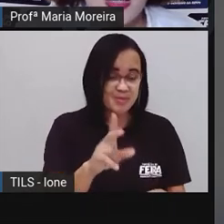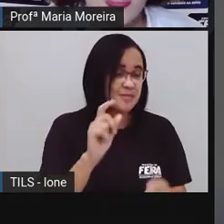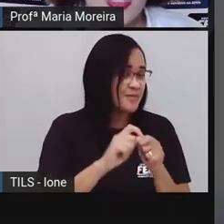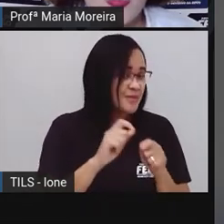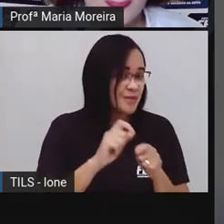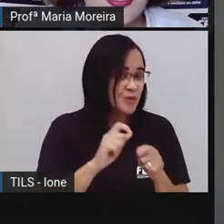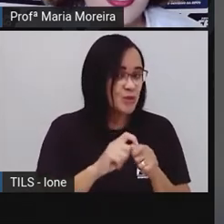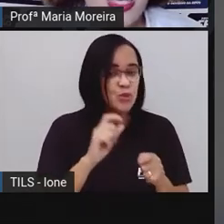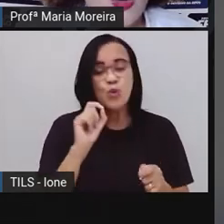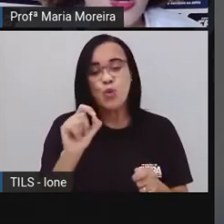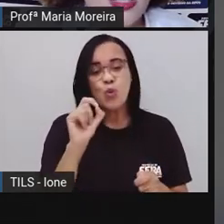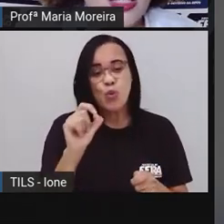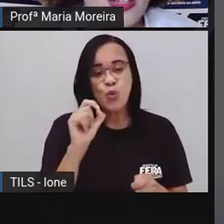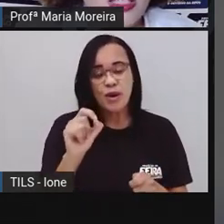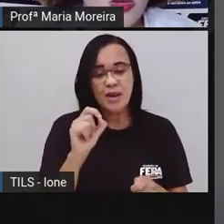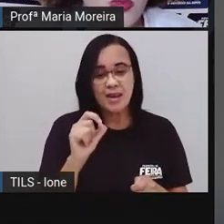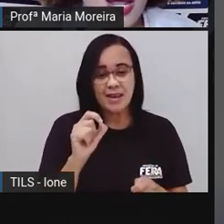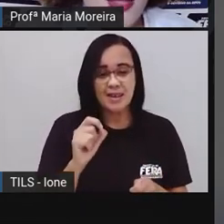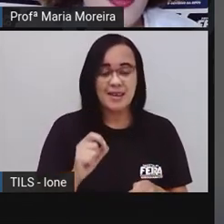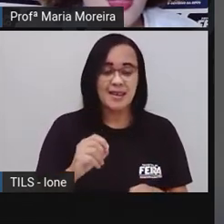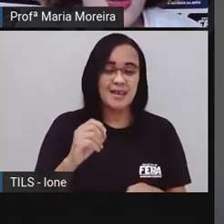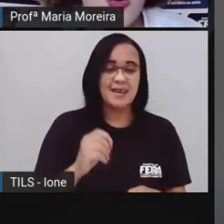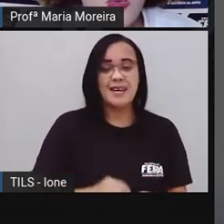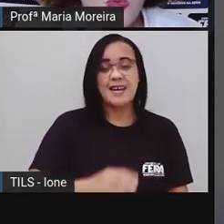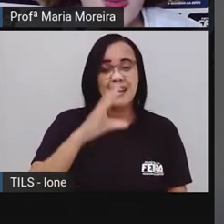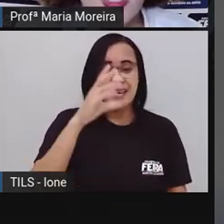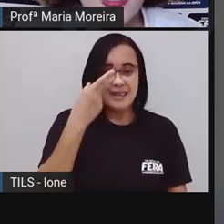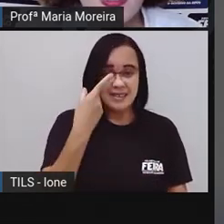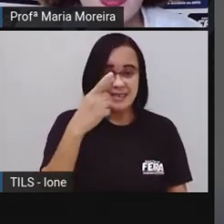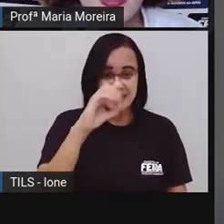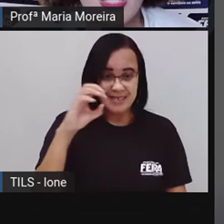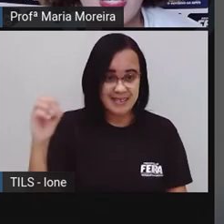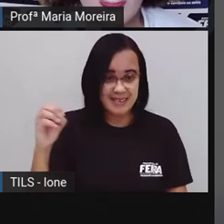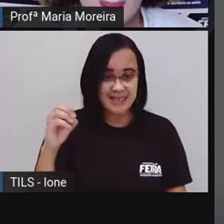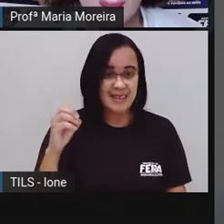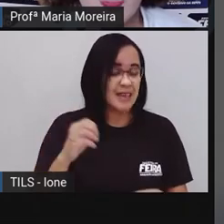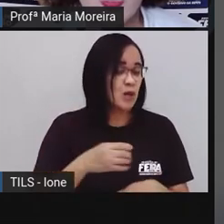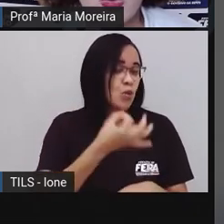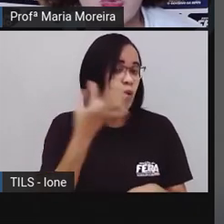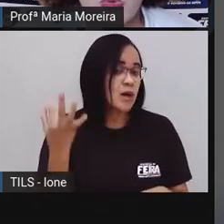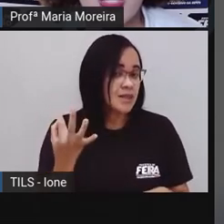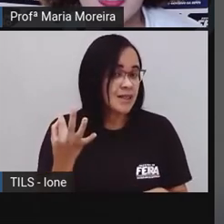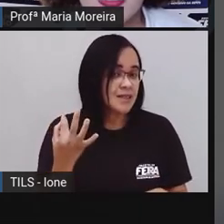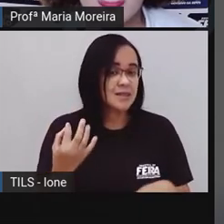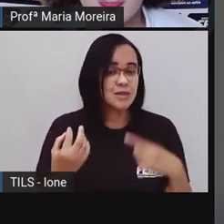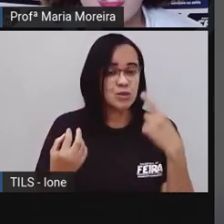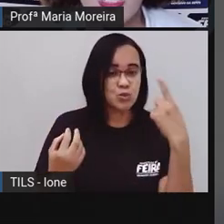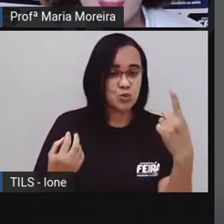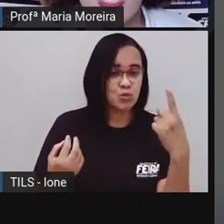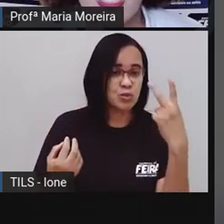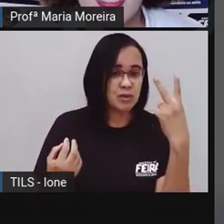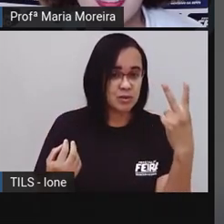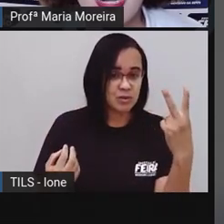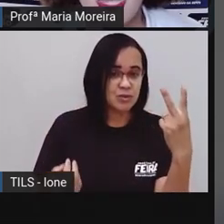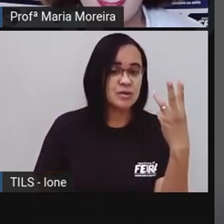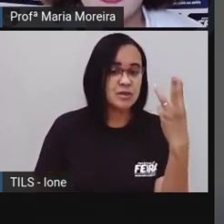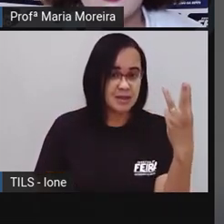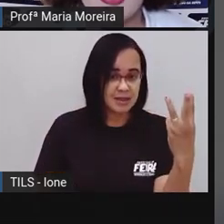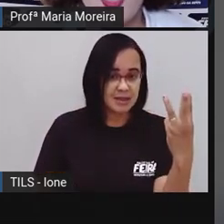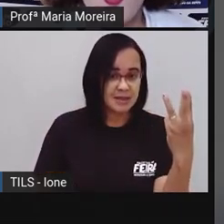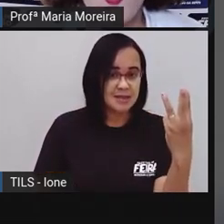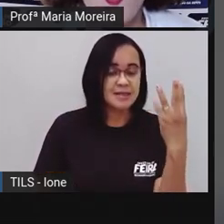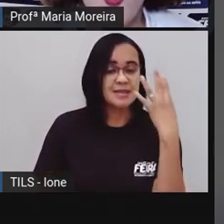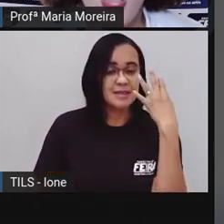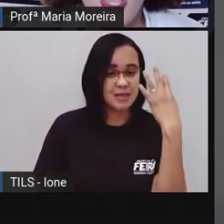fiz aqui, ó? Eu usei cem quantas vezes? Vamos lá? Uma, né, duas, ó, três,